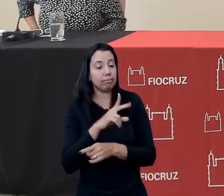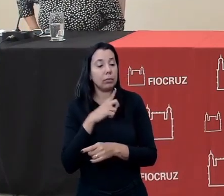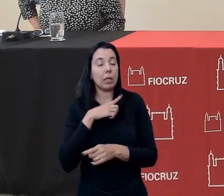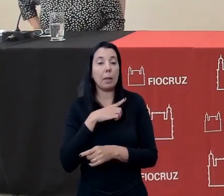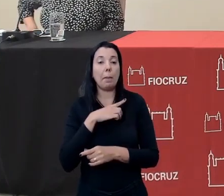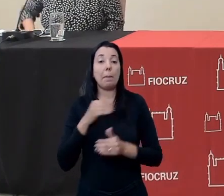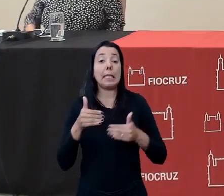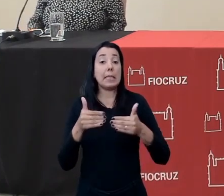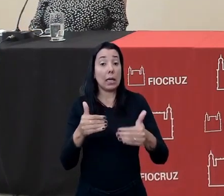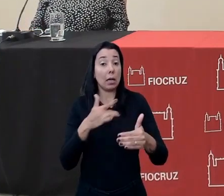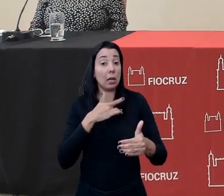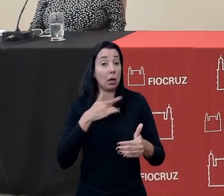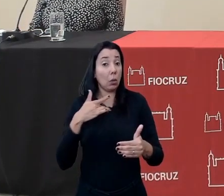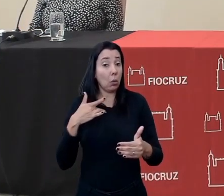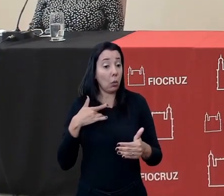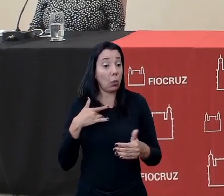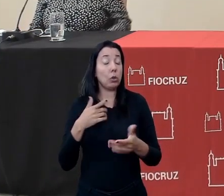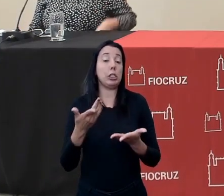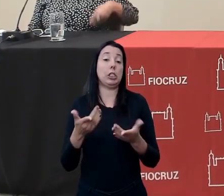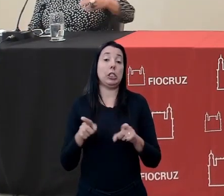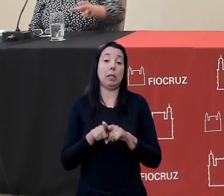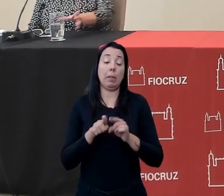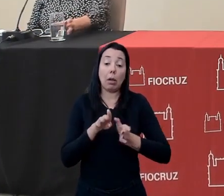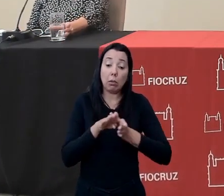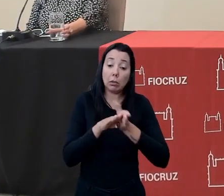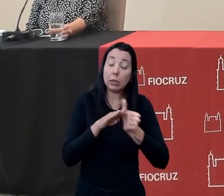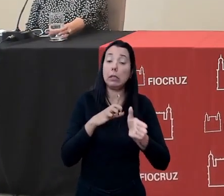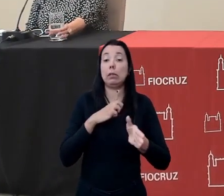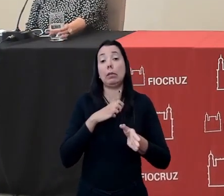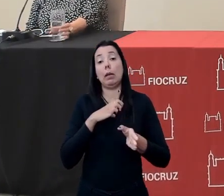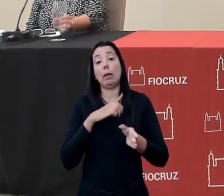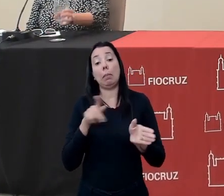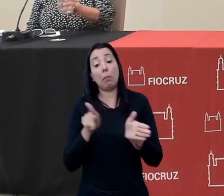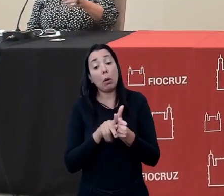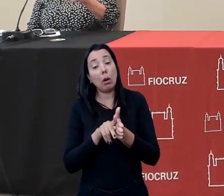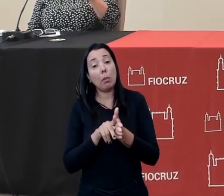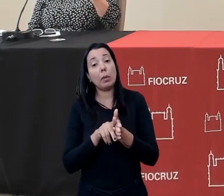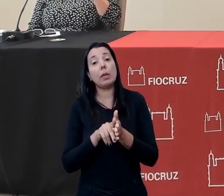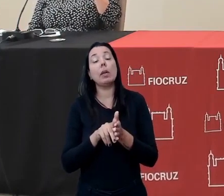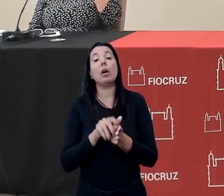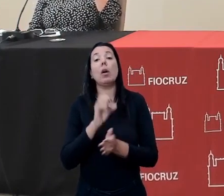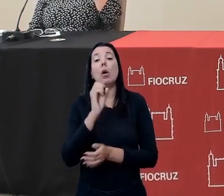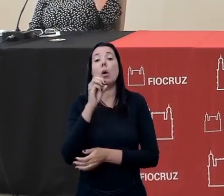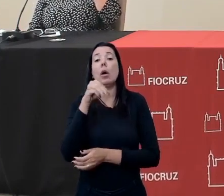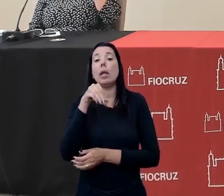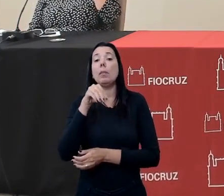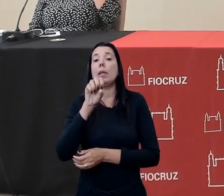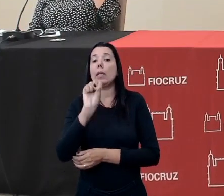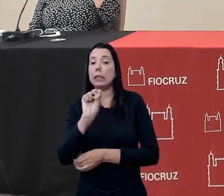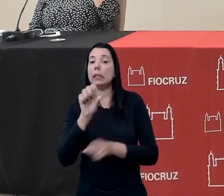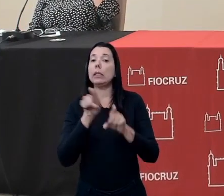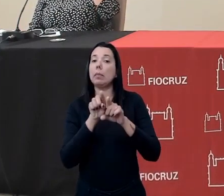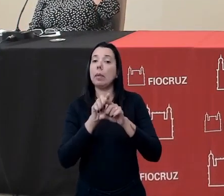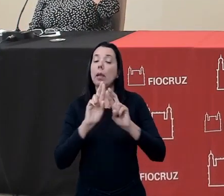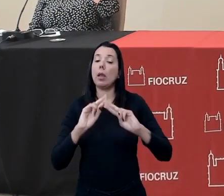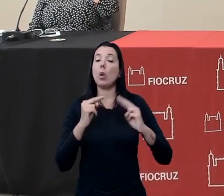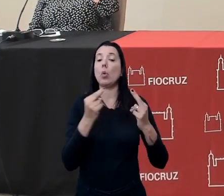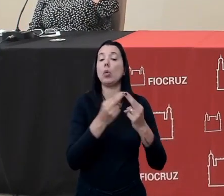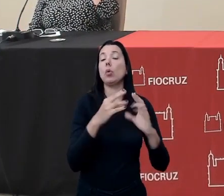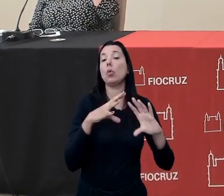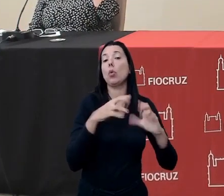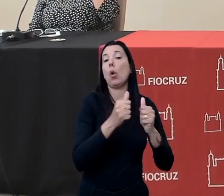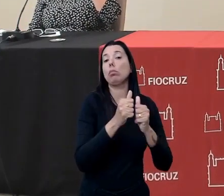do Ministério da Saúde, seja da OMS, então, gente tem reunido todas as